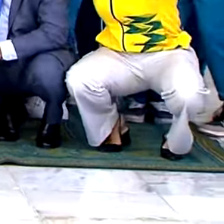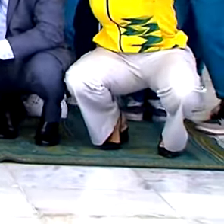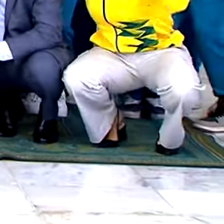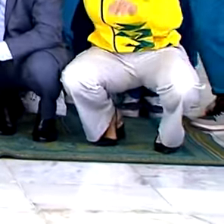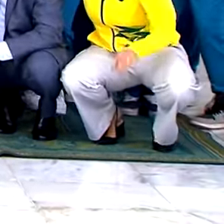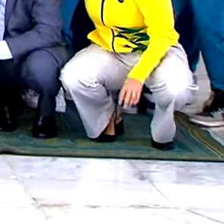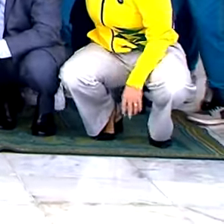Transcrição Coelho